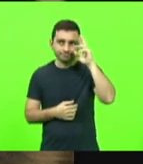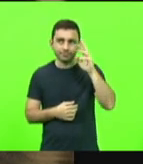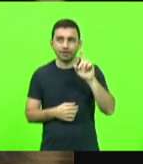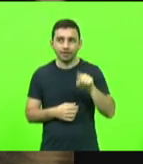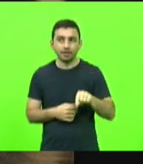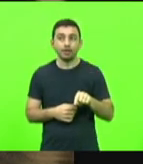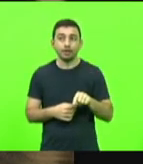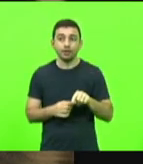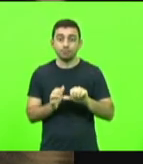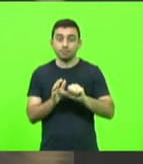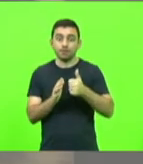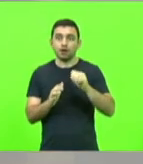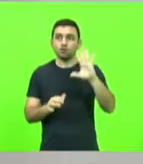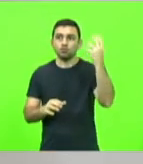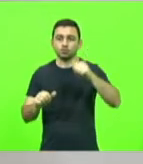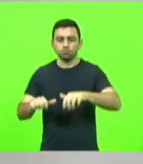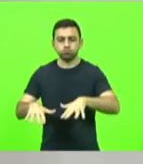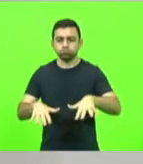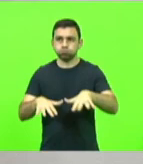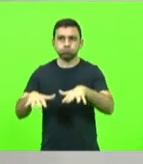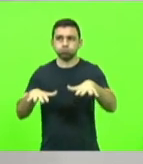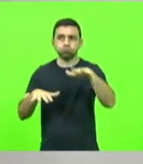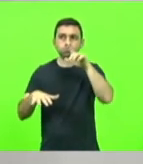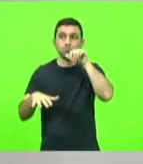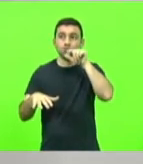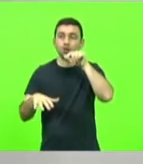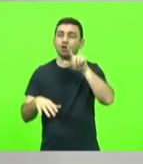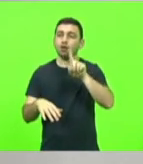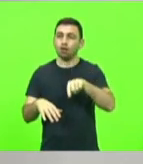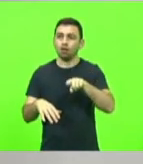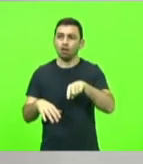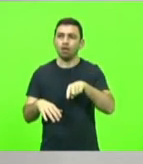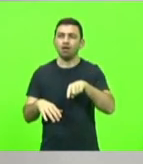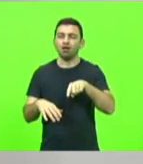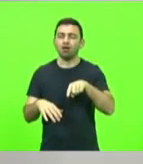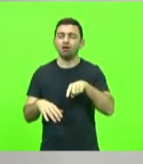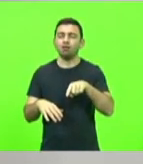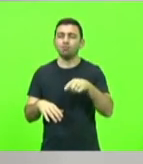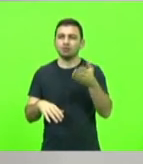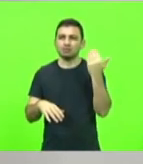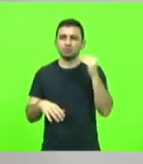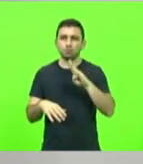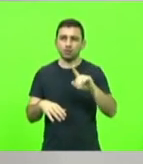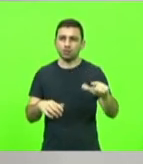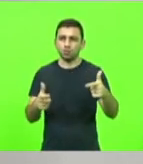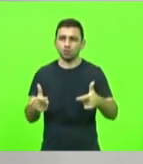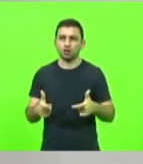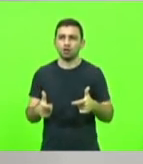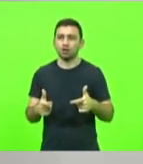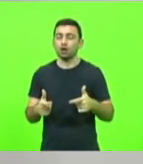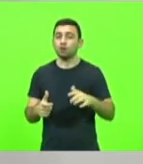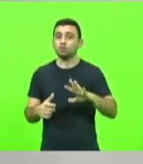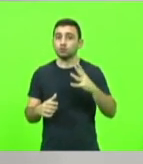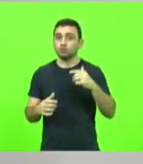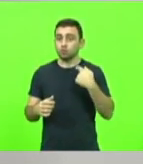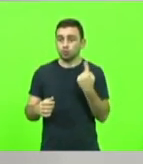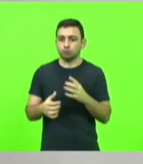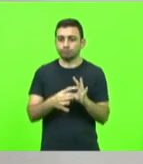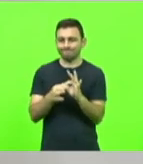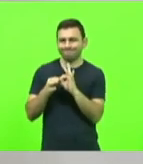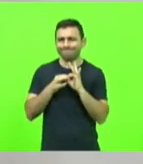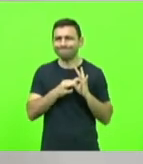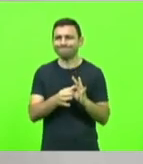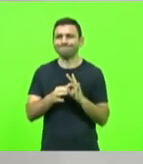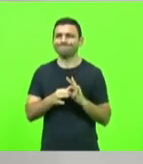primeira grande enchente que assolou Blumenau, uma operação de guerra, realmente, e que nós nos entrosamos muito e